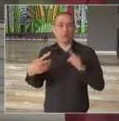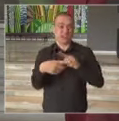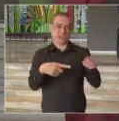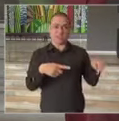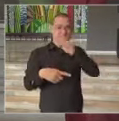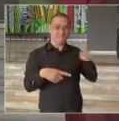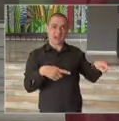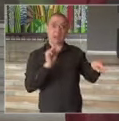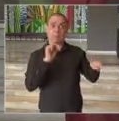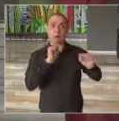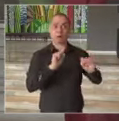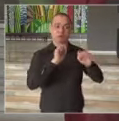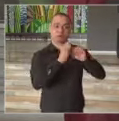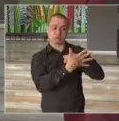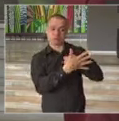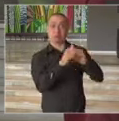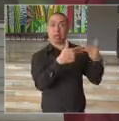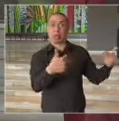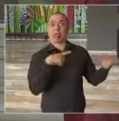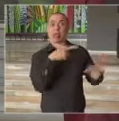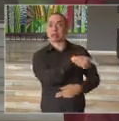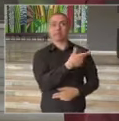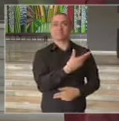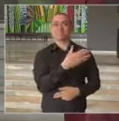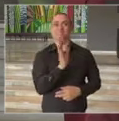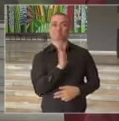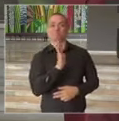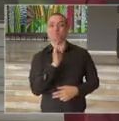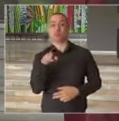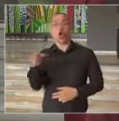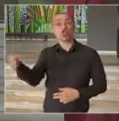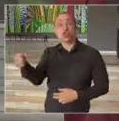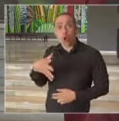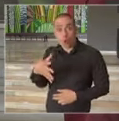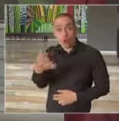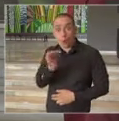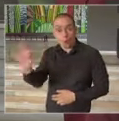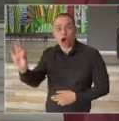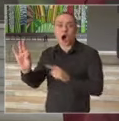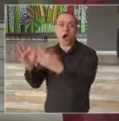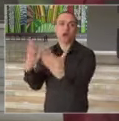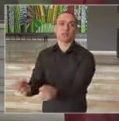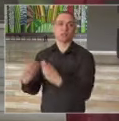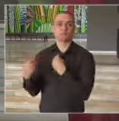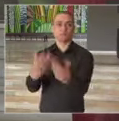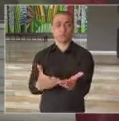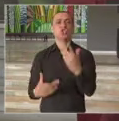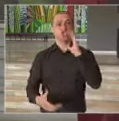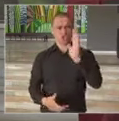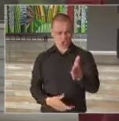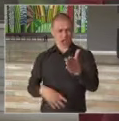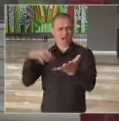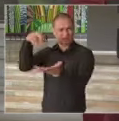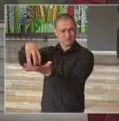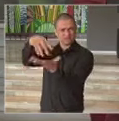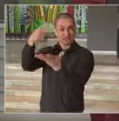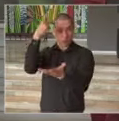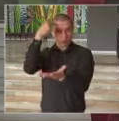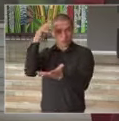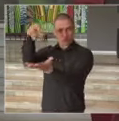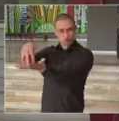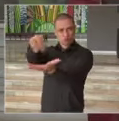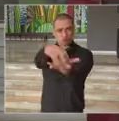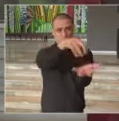da manipulação de peças usadas. Criamos vários pontos de doação em todo o Estado de São Paulo